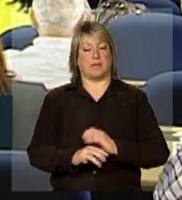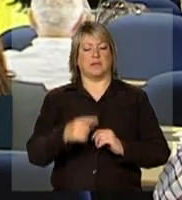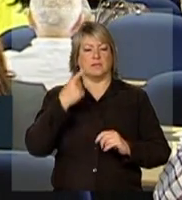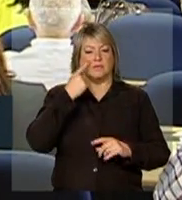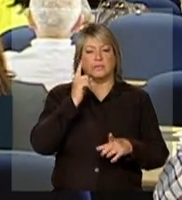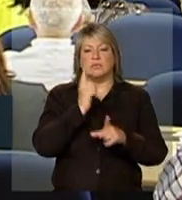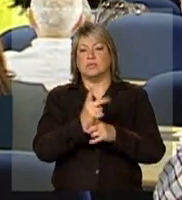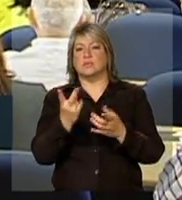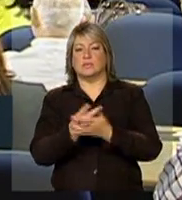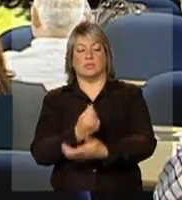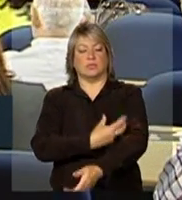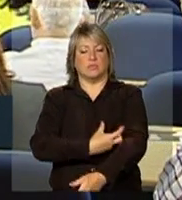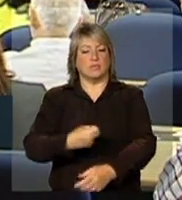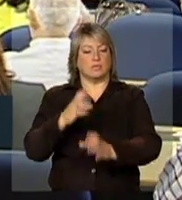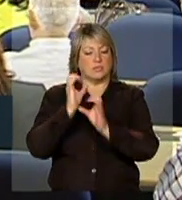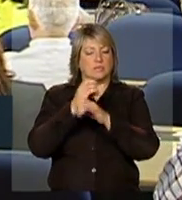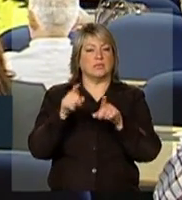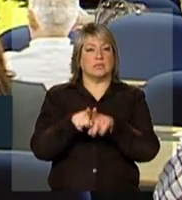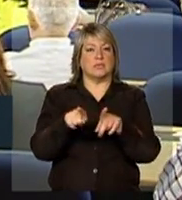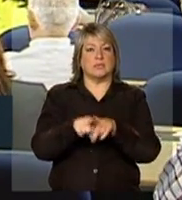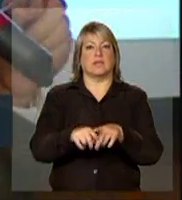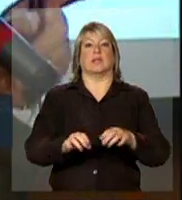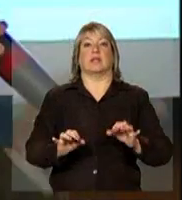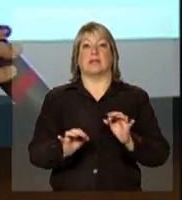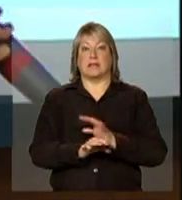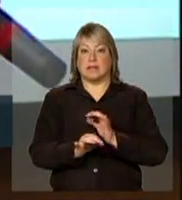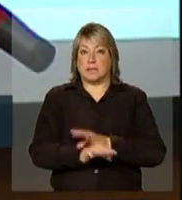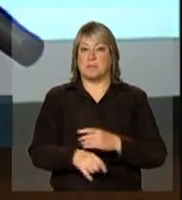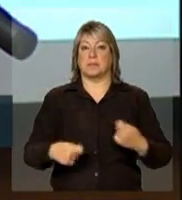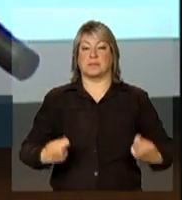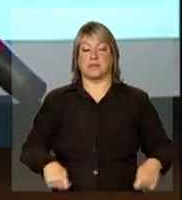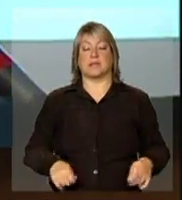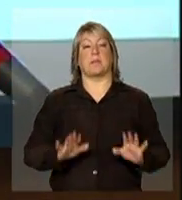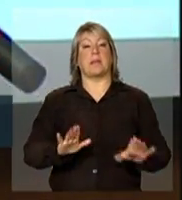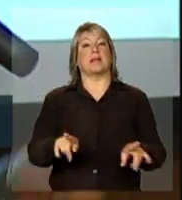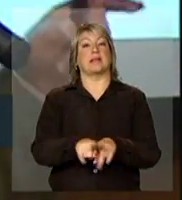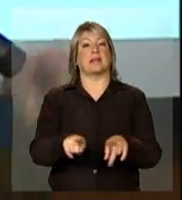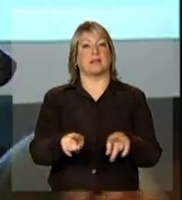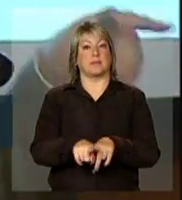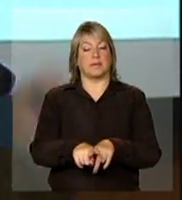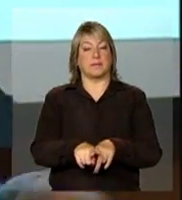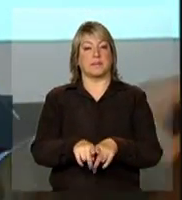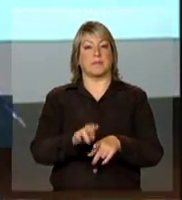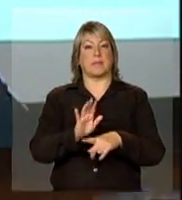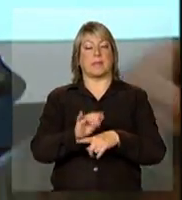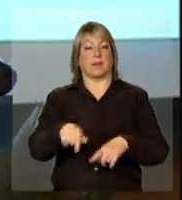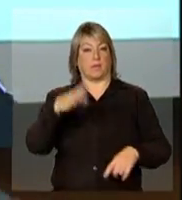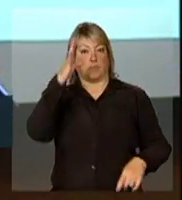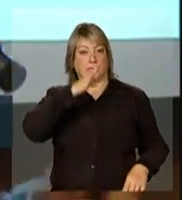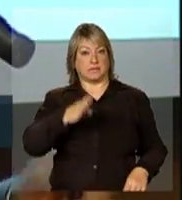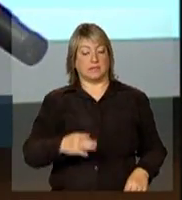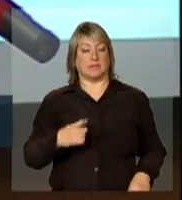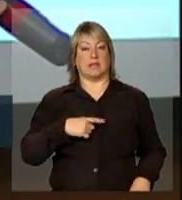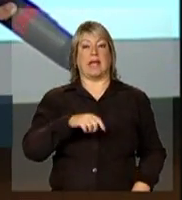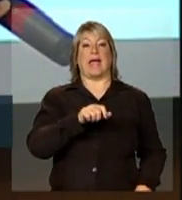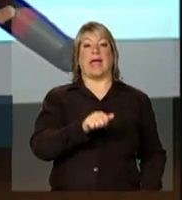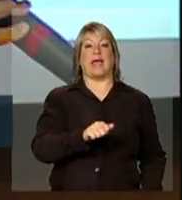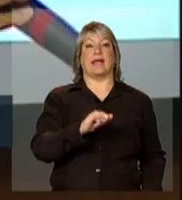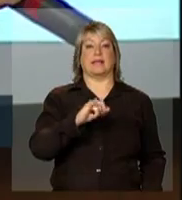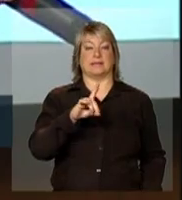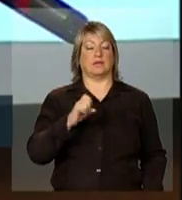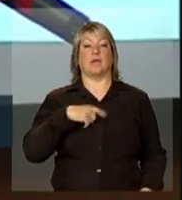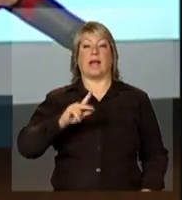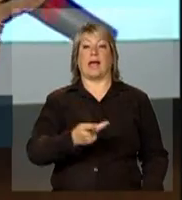e tratadas pelo HIV, na profilaxia e no tratamento, mas também para a cifres, que o Brasil adotou, além do HIV, a cifres como